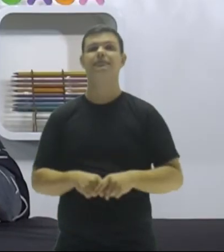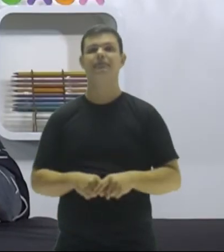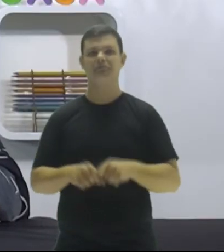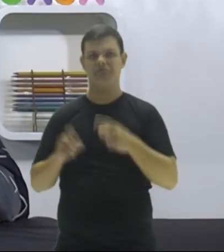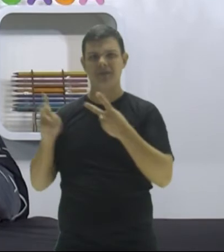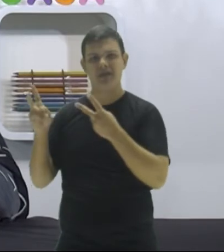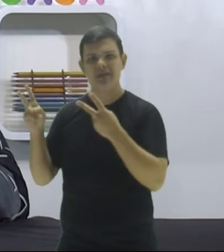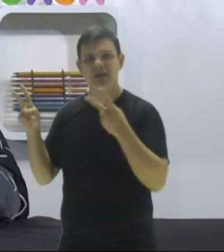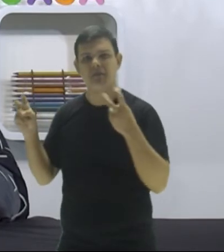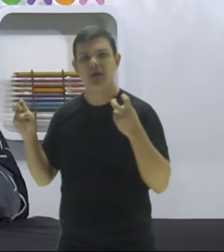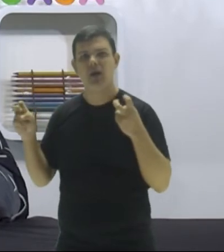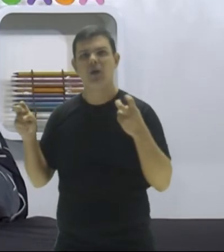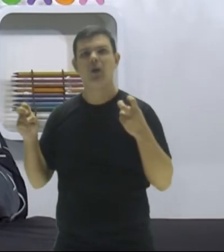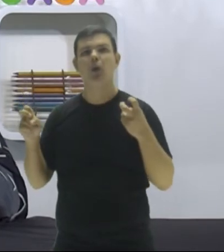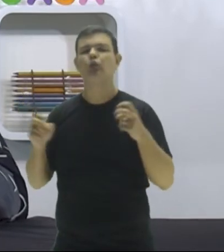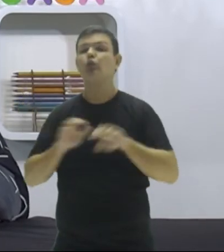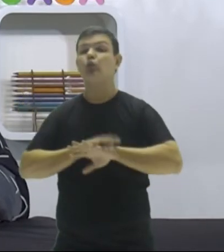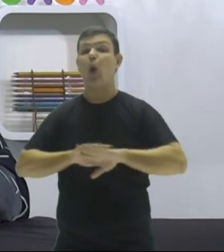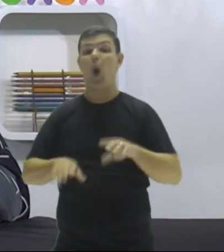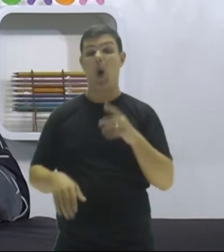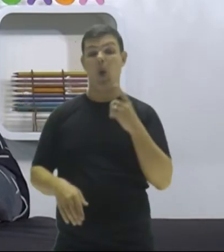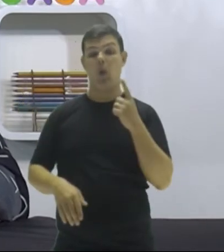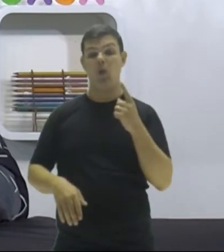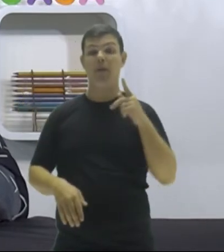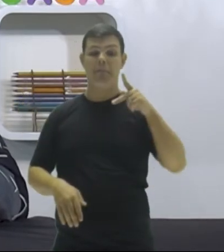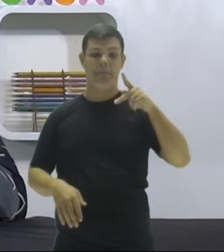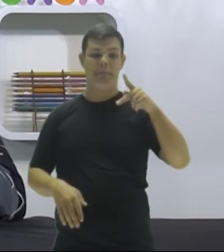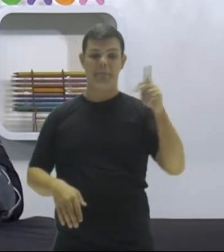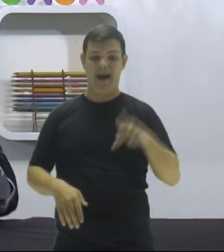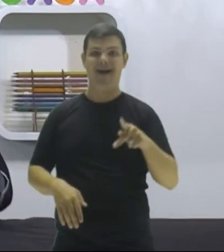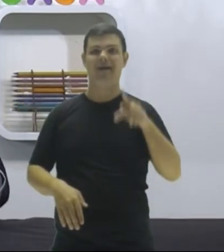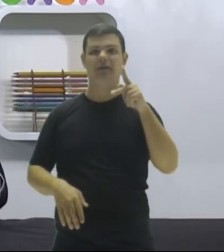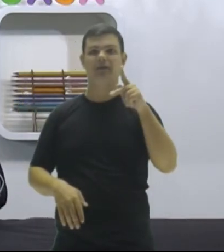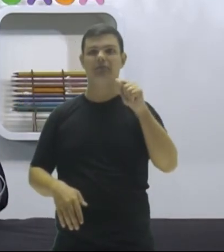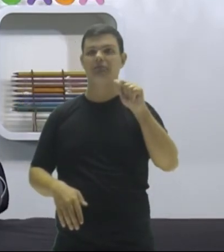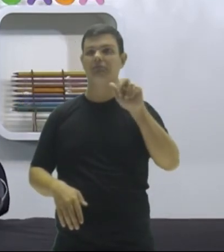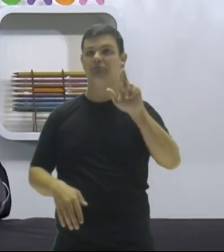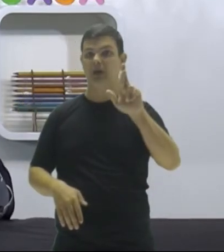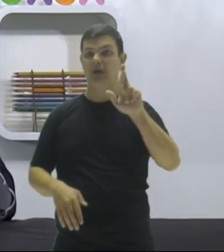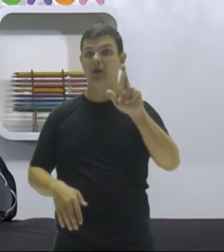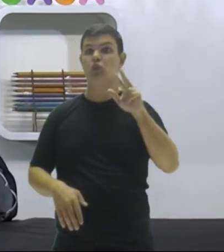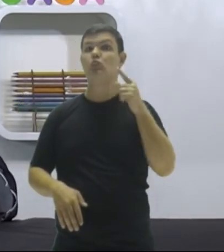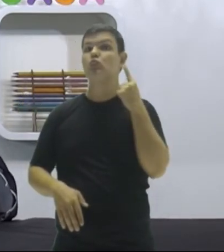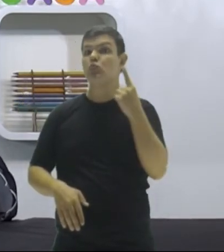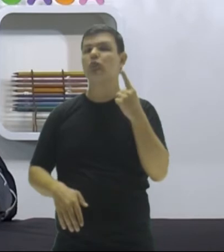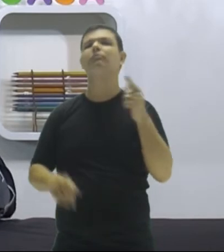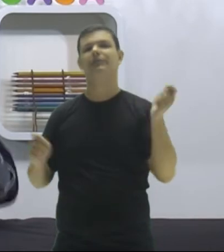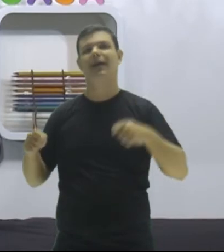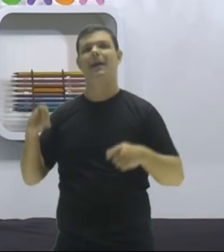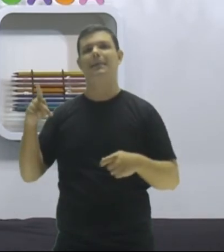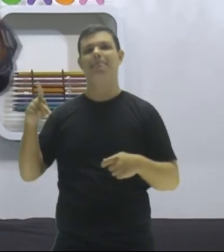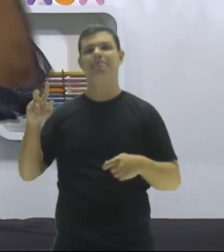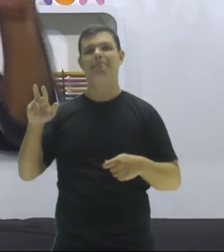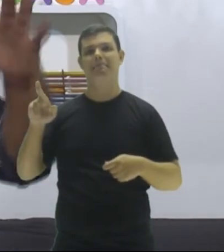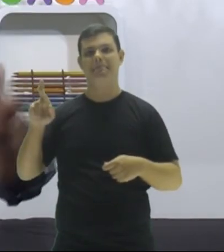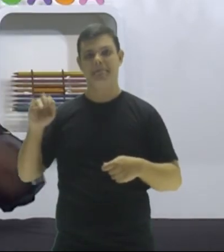perceberam que é o único número par que é primo, pessoal. Preste bem atenção. Todos os números pares